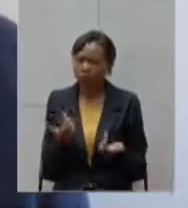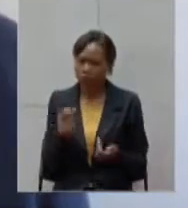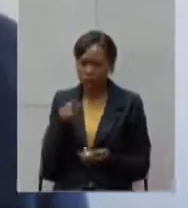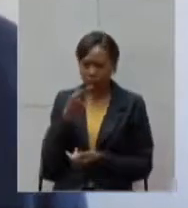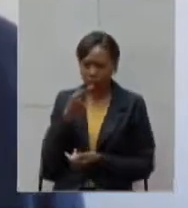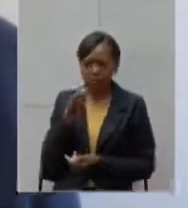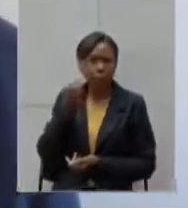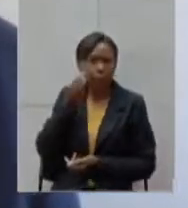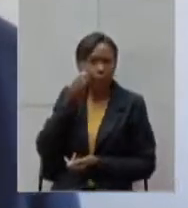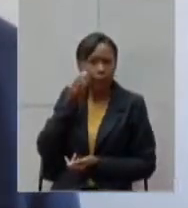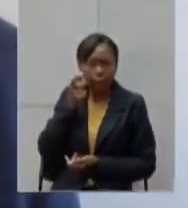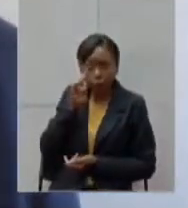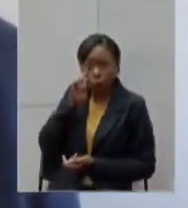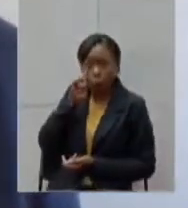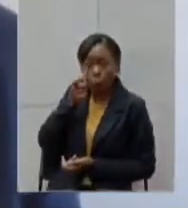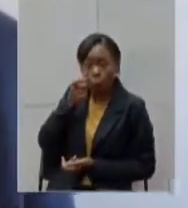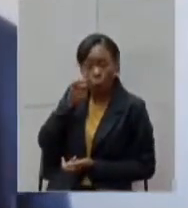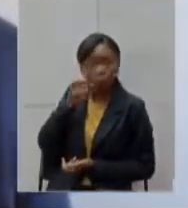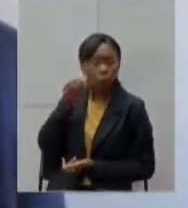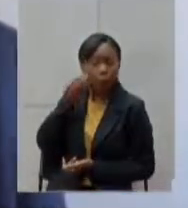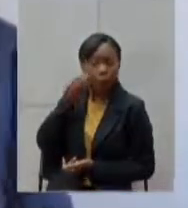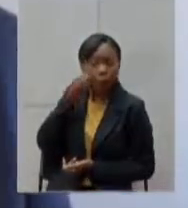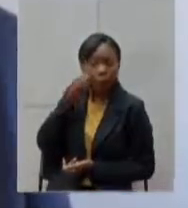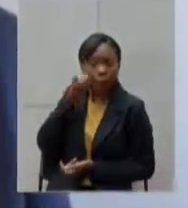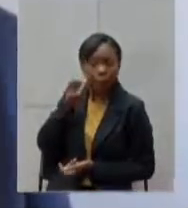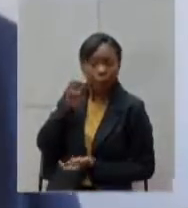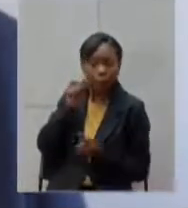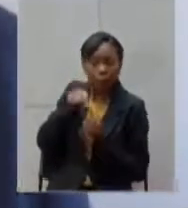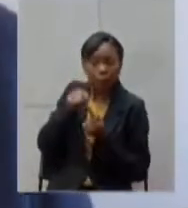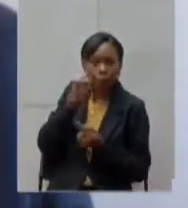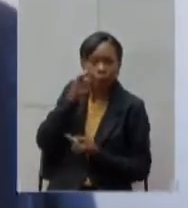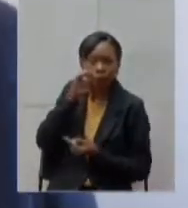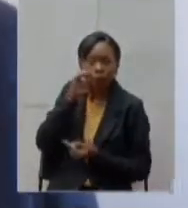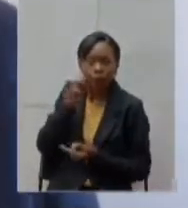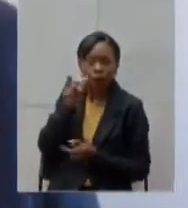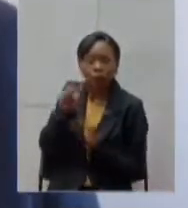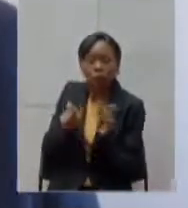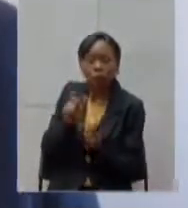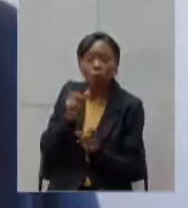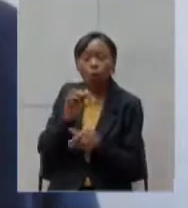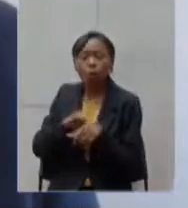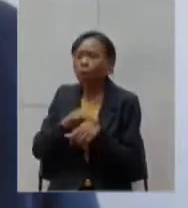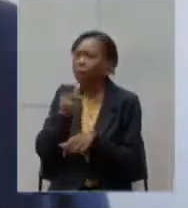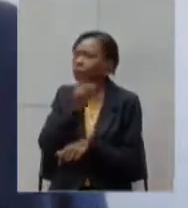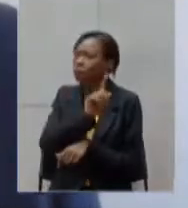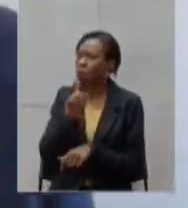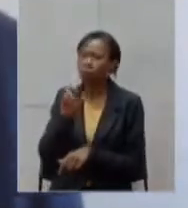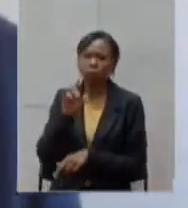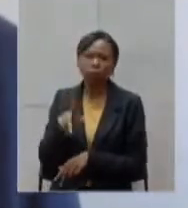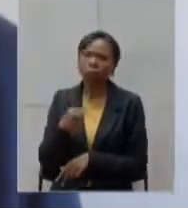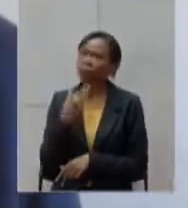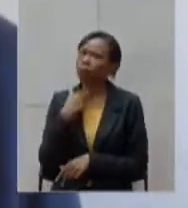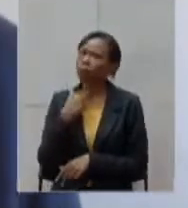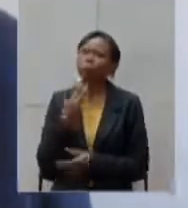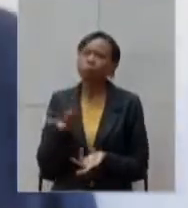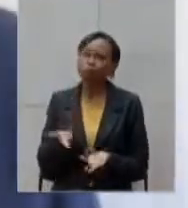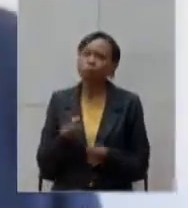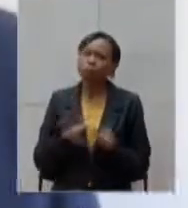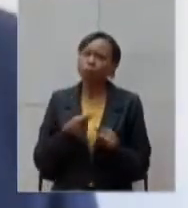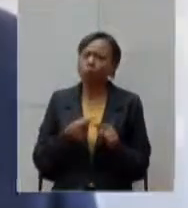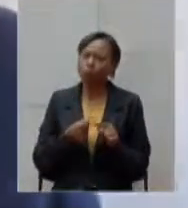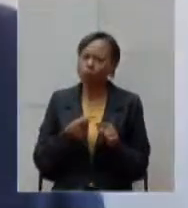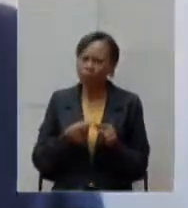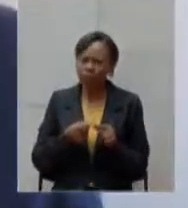matar a curiosidade ela não pode não deve não é porque sem dúvida nenhuma a necessidade das